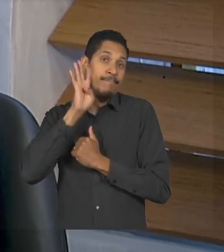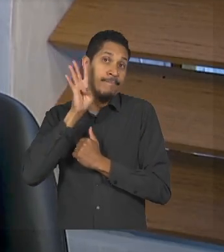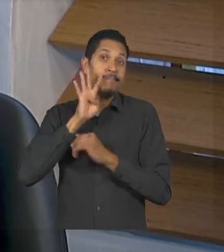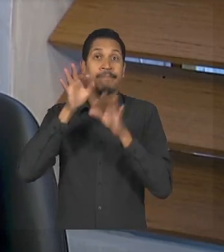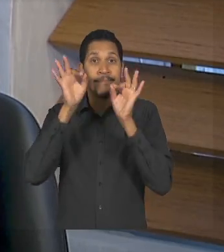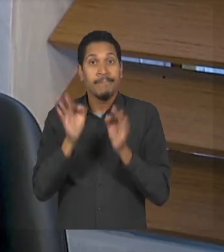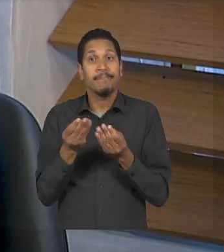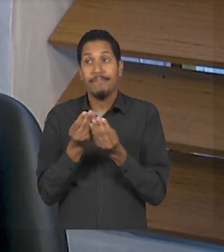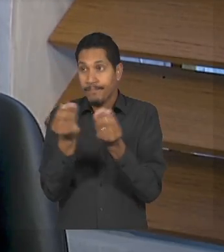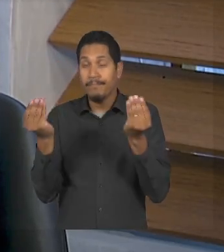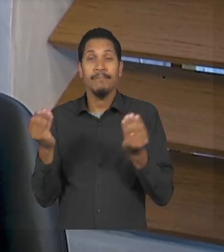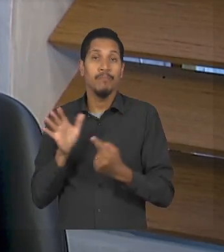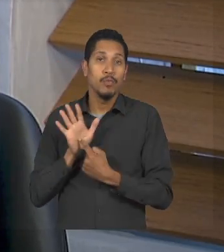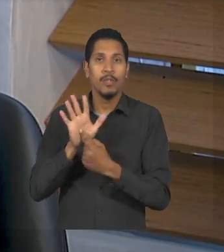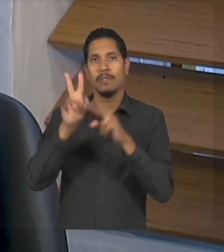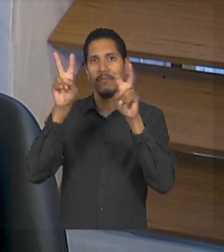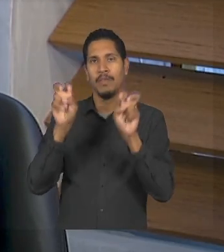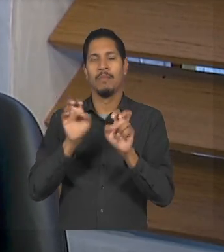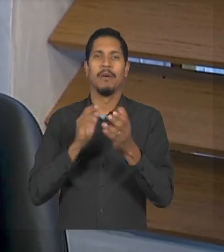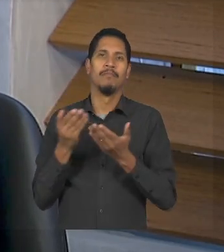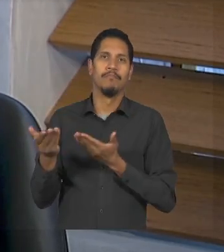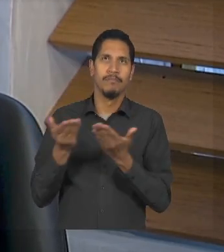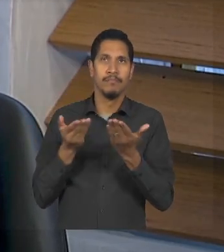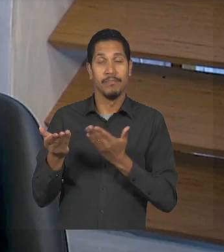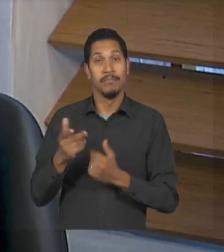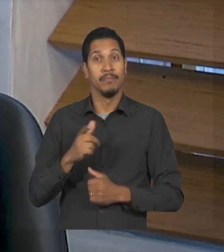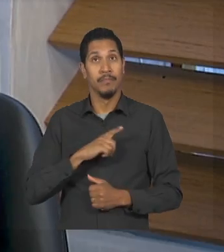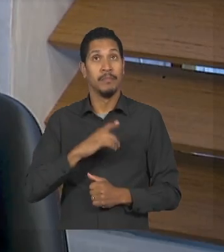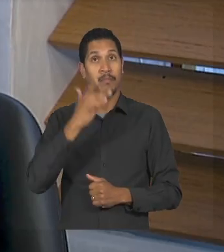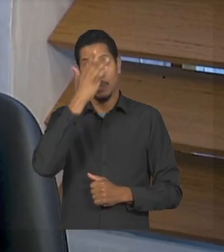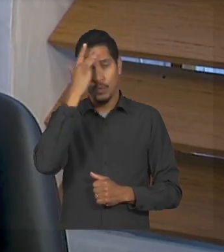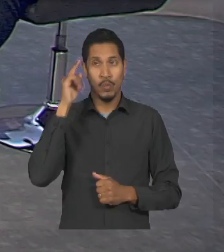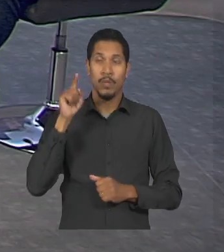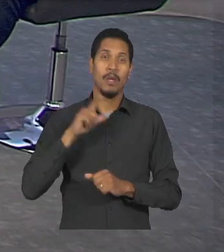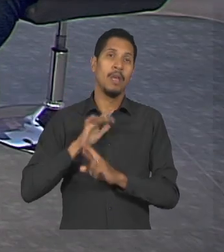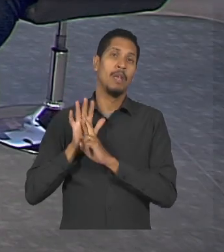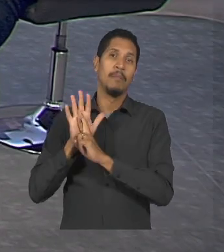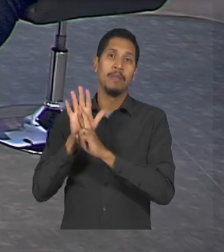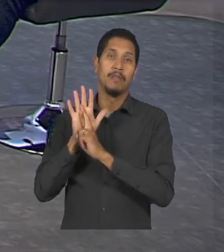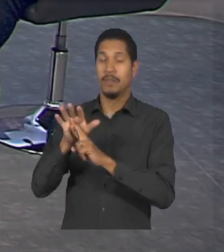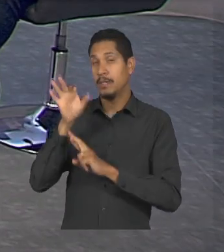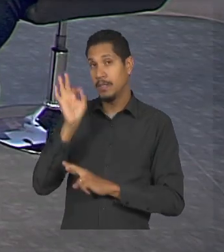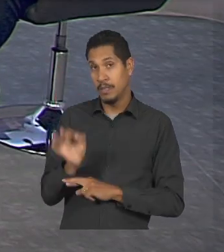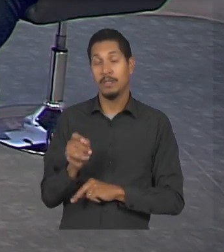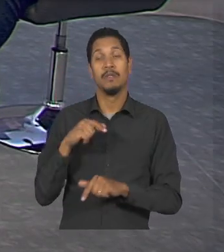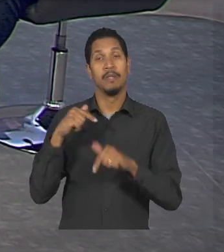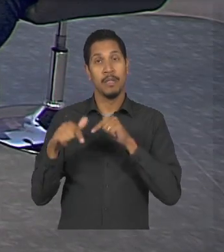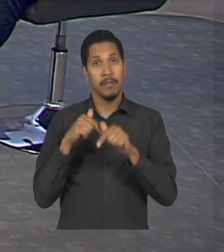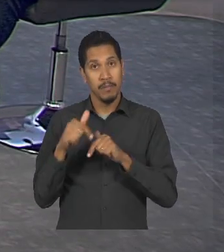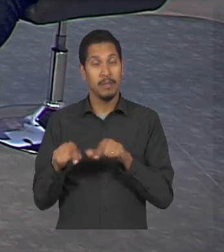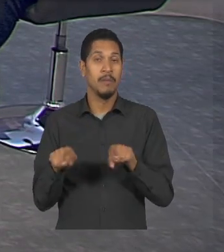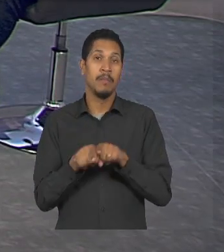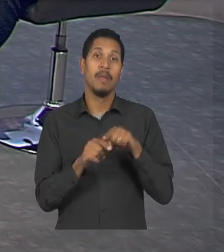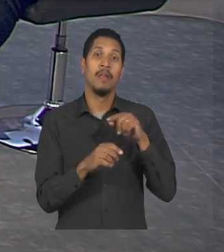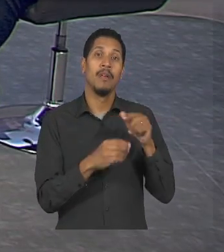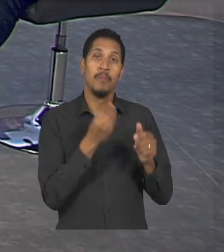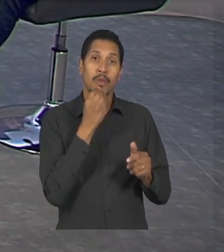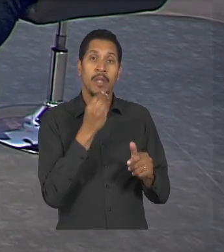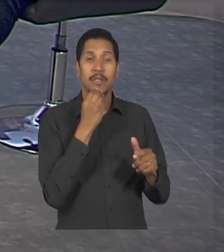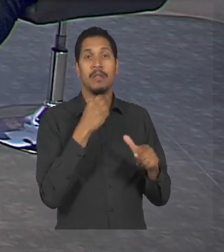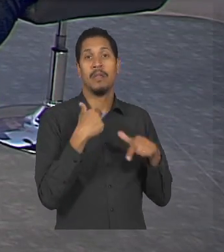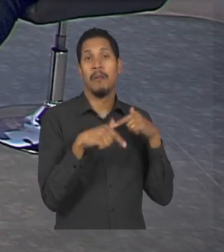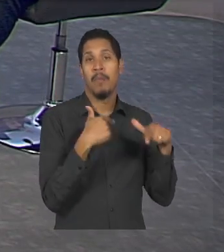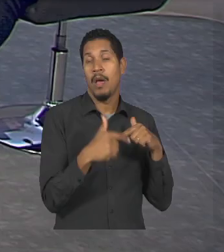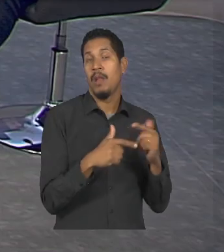para falar do tema pessoas que tem representatividade e trabalho com empregabilidade da pessoa com